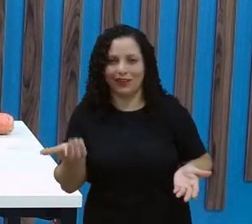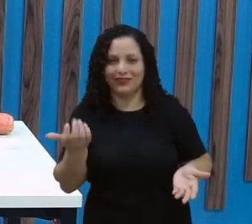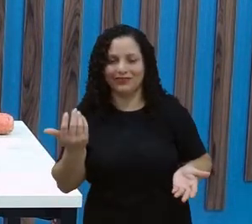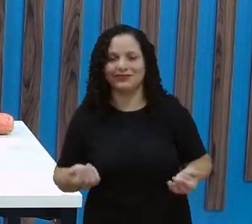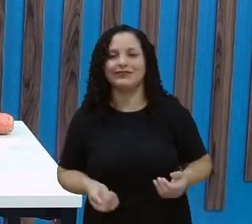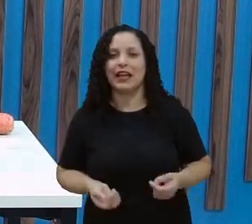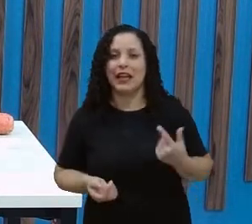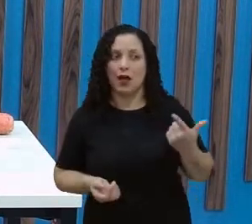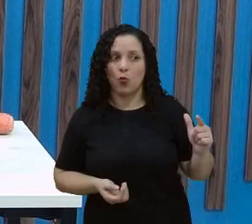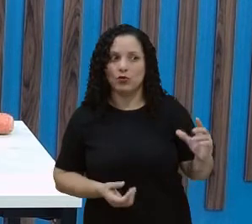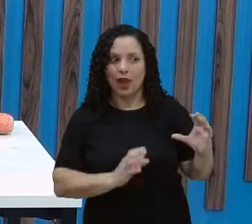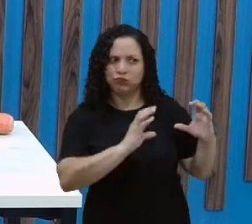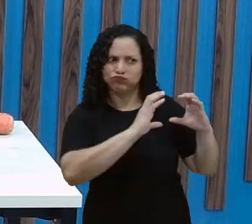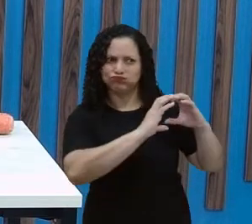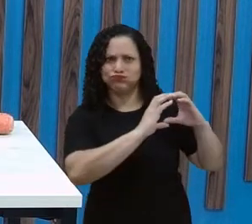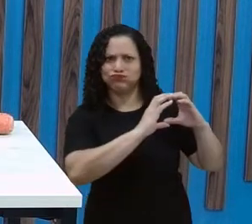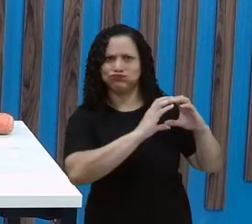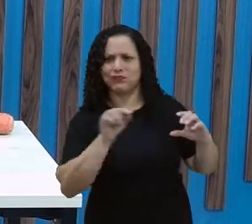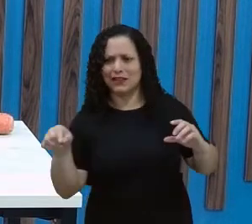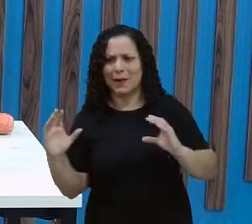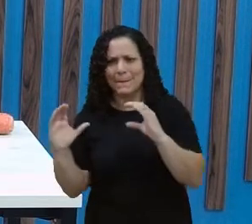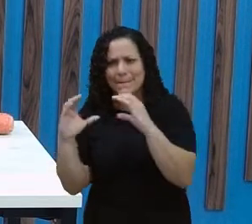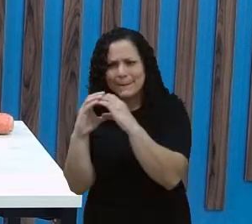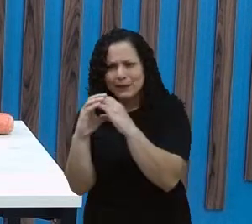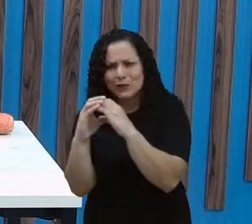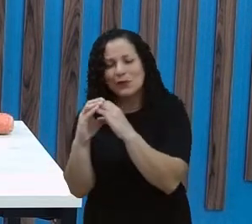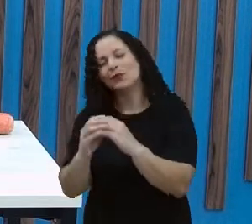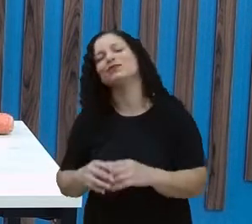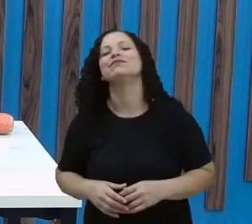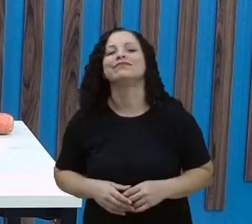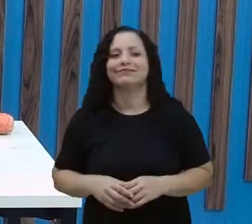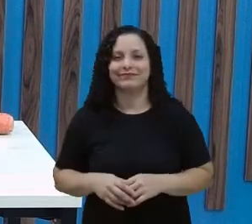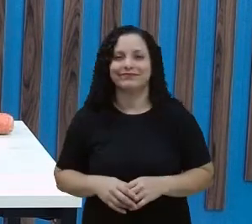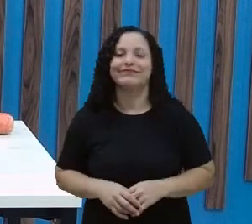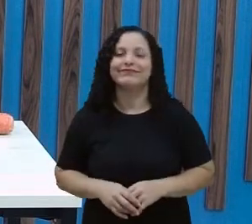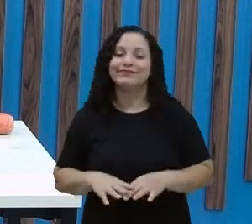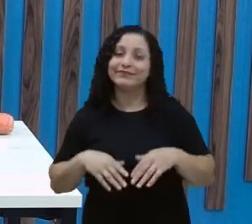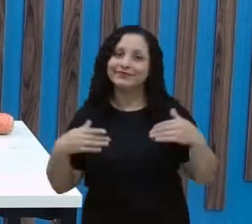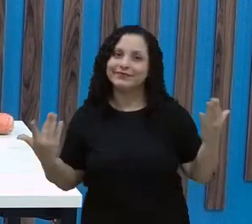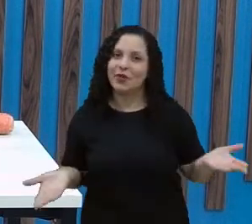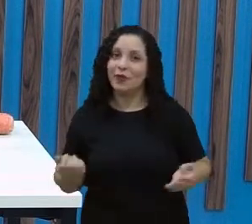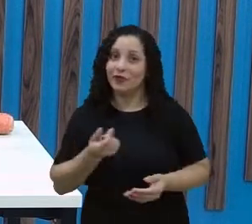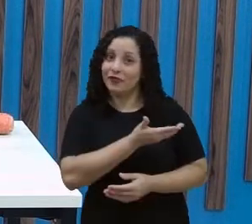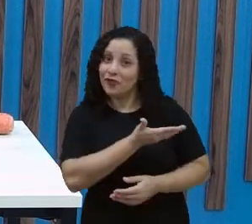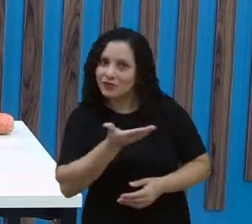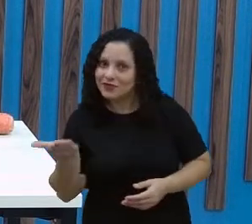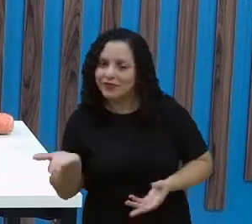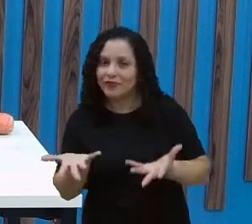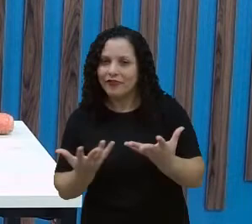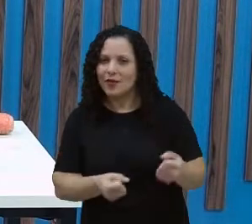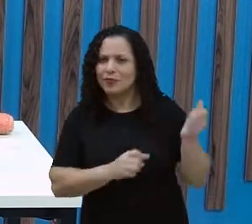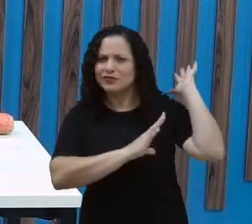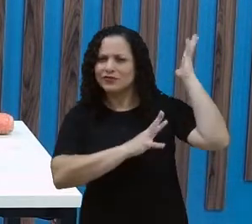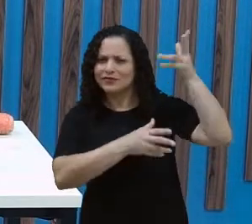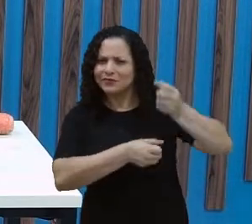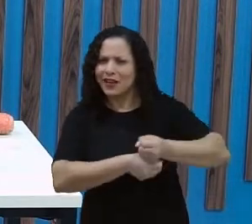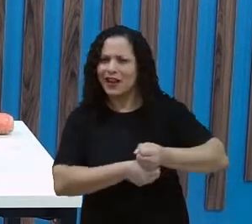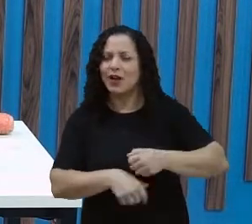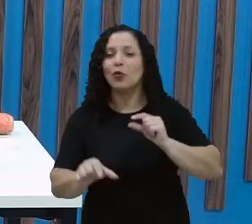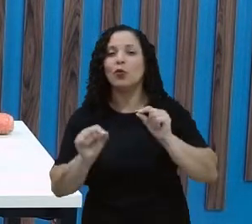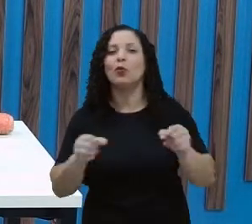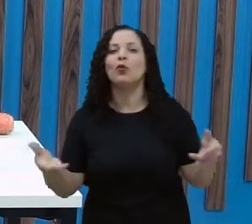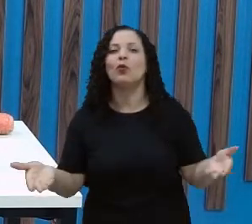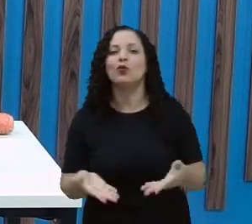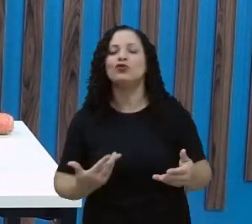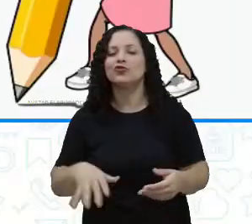crava, aí eu fiquei por isso, né? Porque além de ser grande, ainda tem a casca, né? É. Então, vocês, vamos relembrar o que foi que aprendemos na